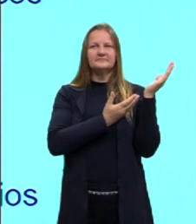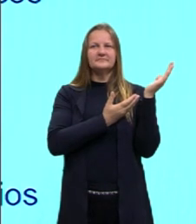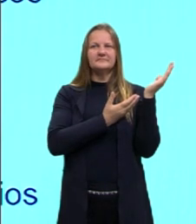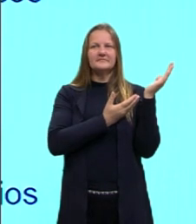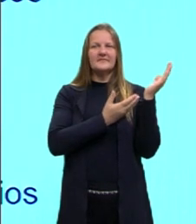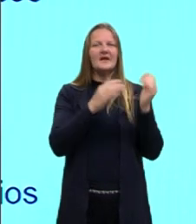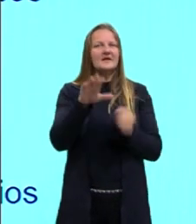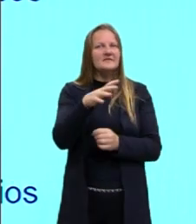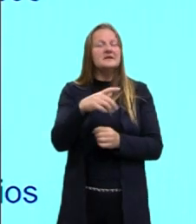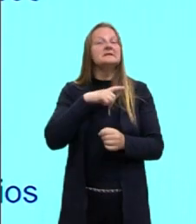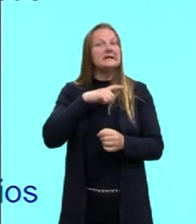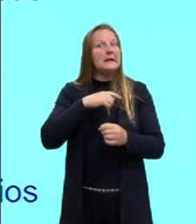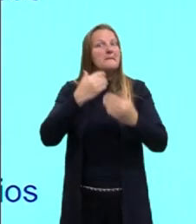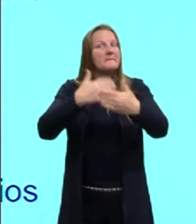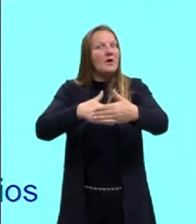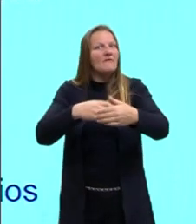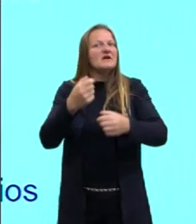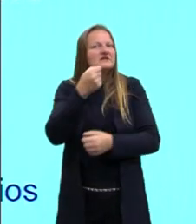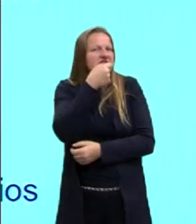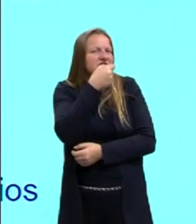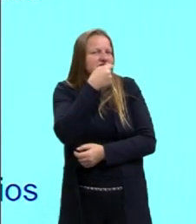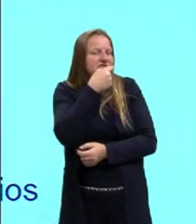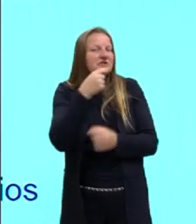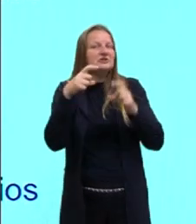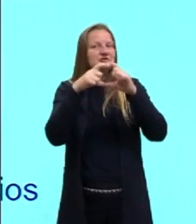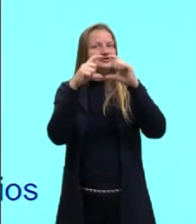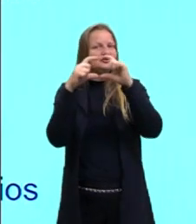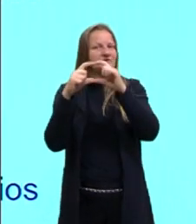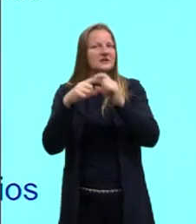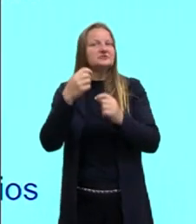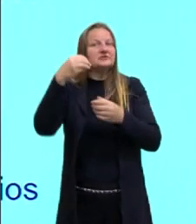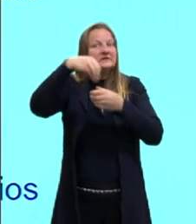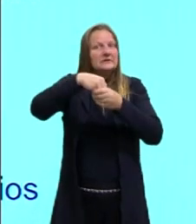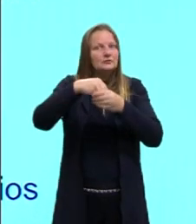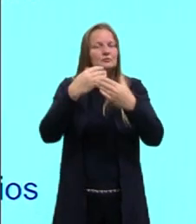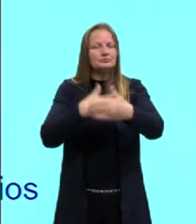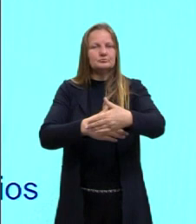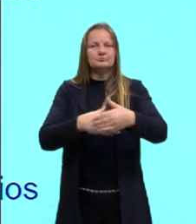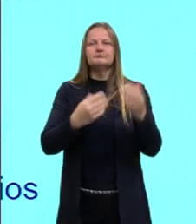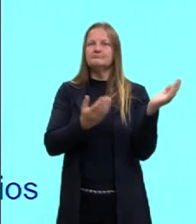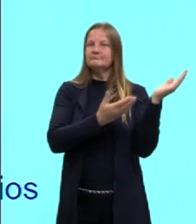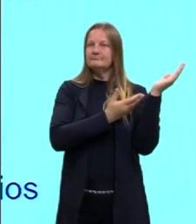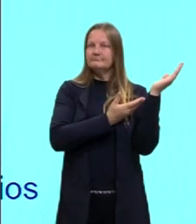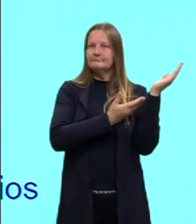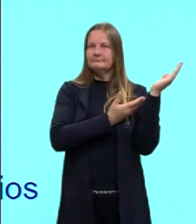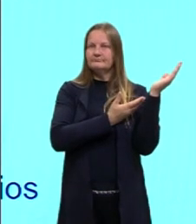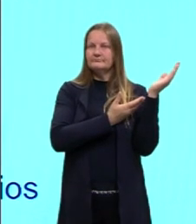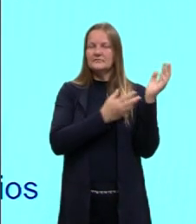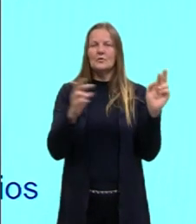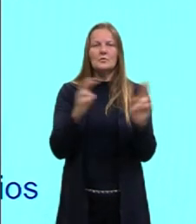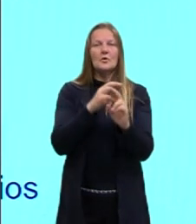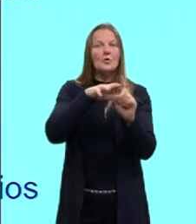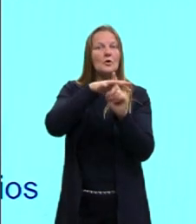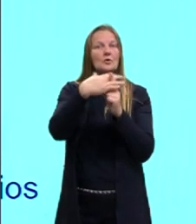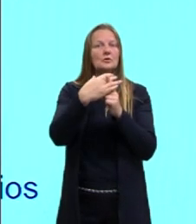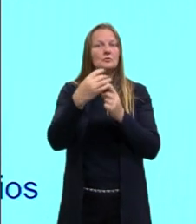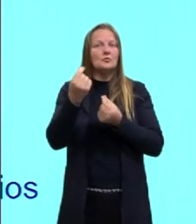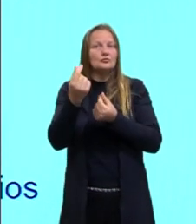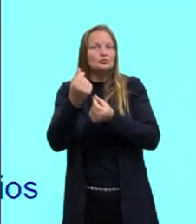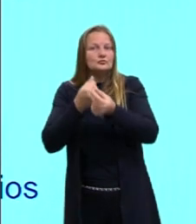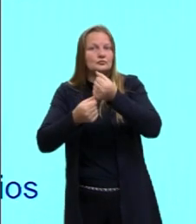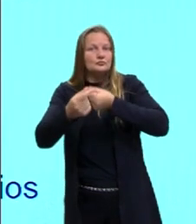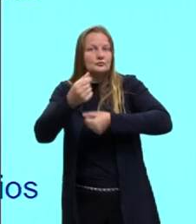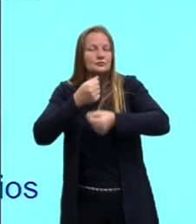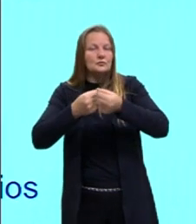seguidamente aparece uma charge, alguma coisa, e aqui tá uma, né, sobre essa relação do socialismo de mercado que nós